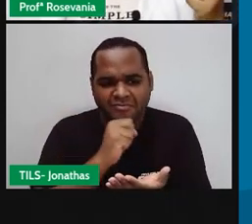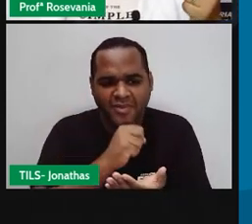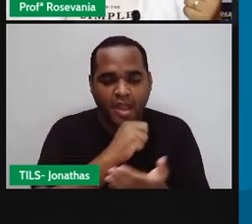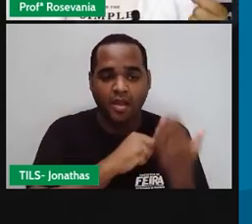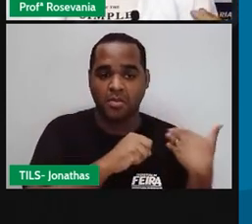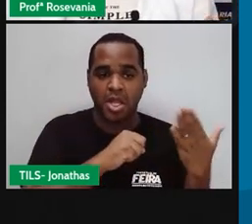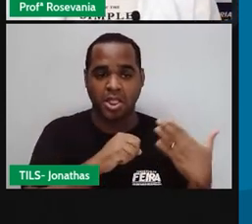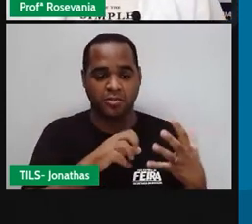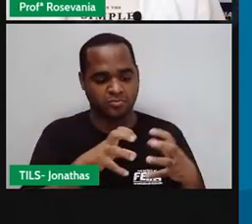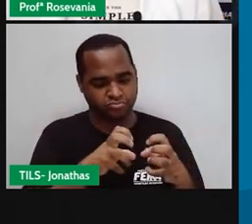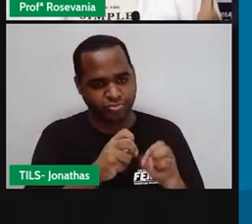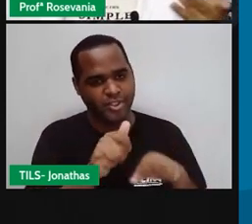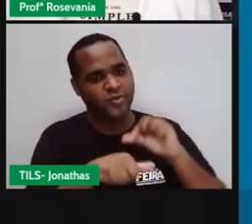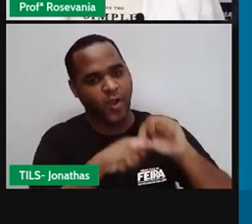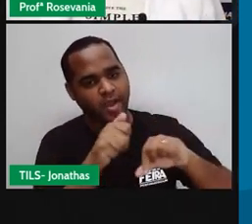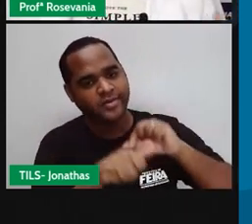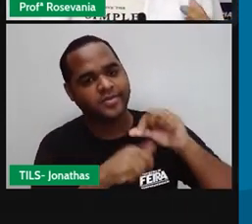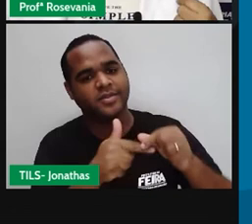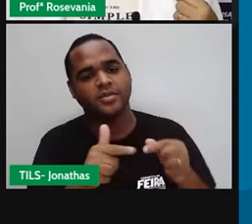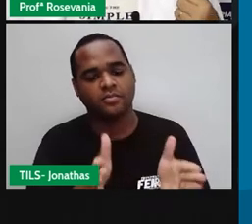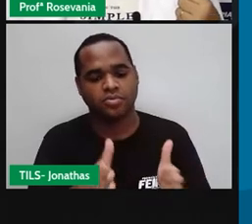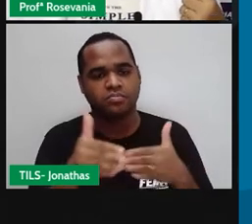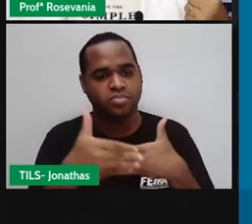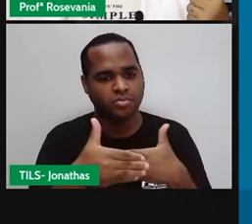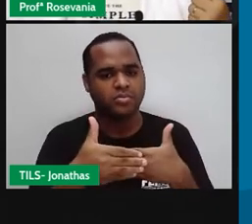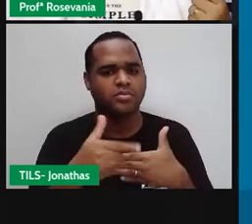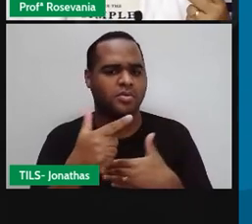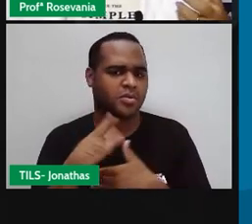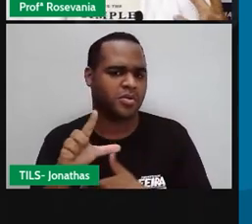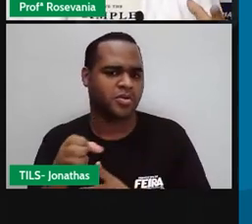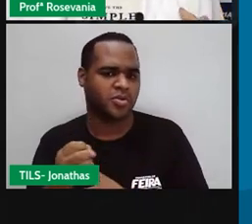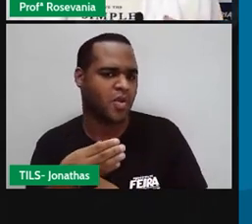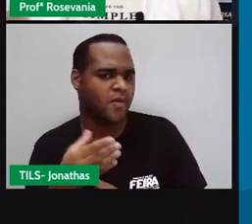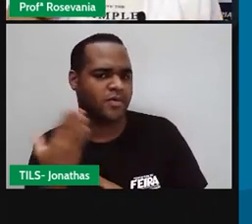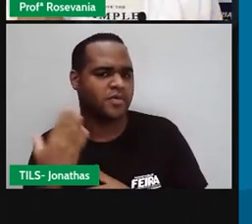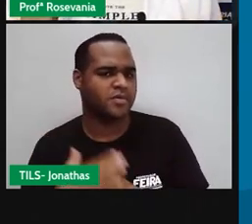feito com materiais orgânicos, com mandioca, né,